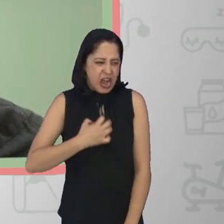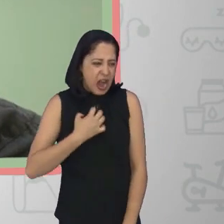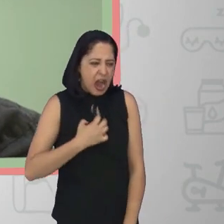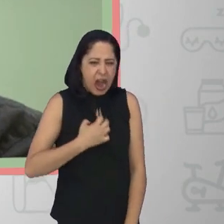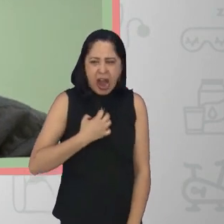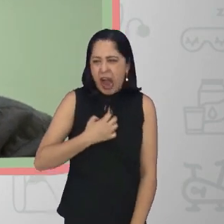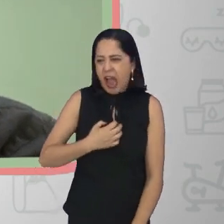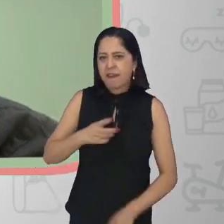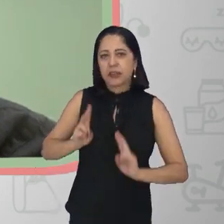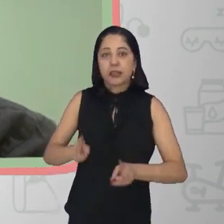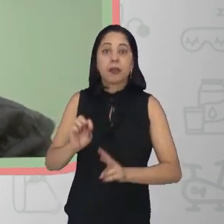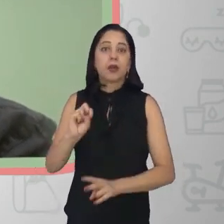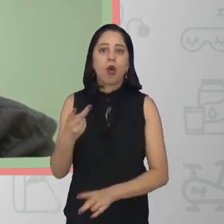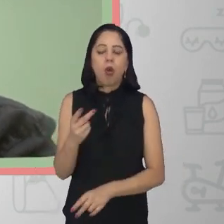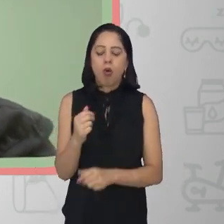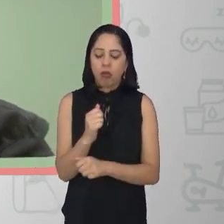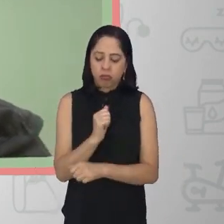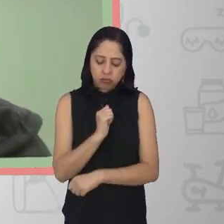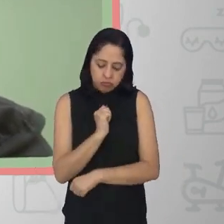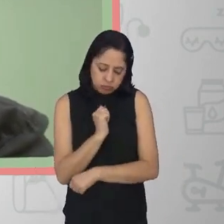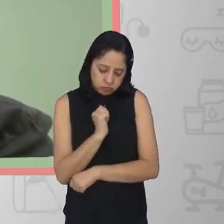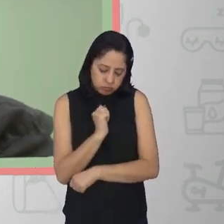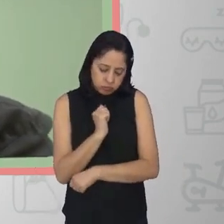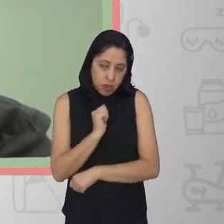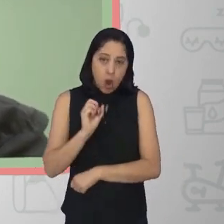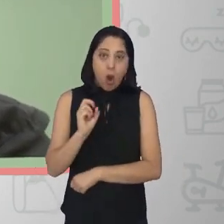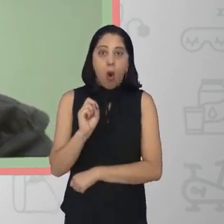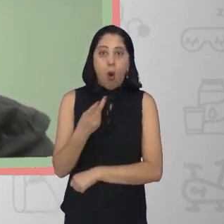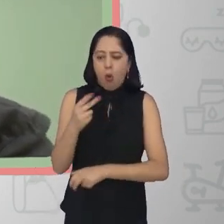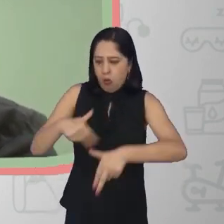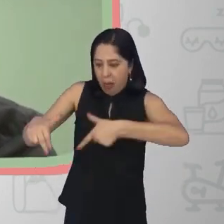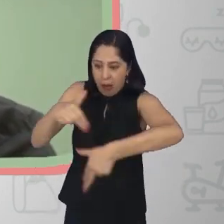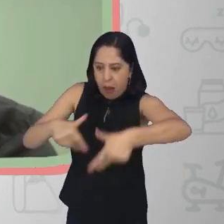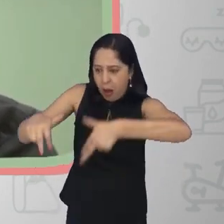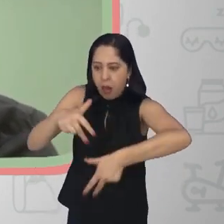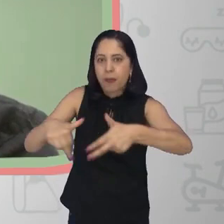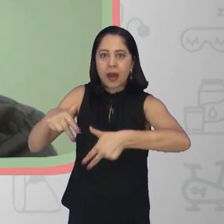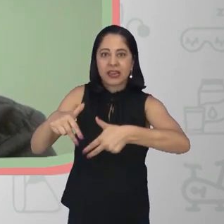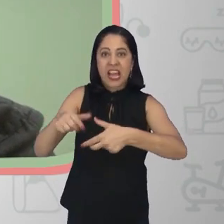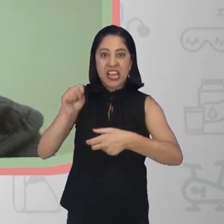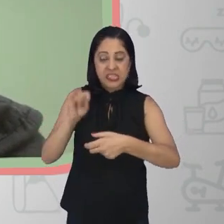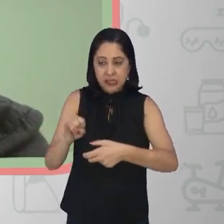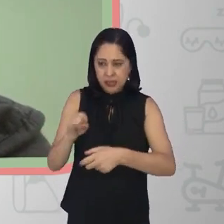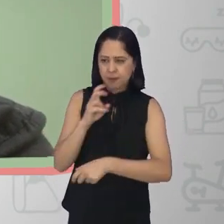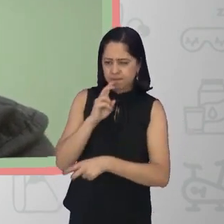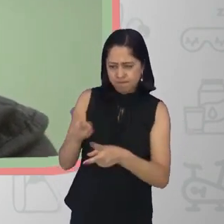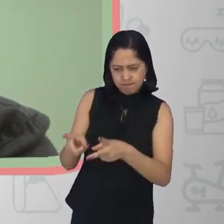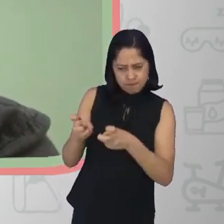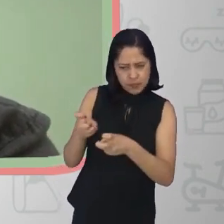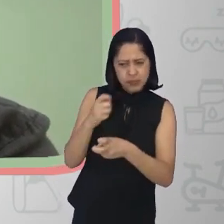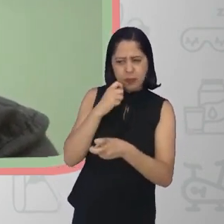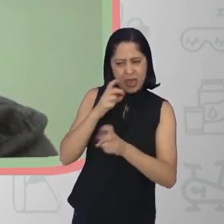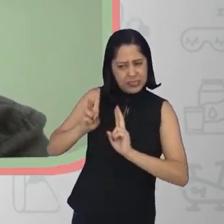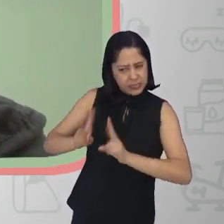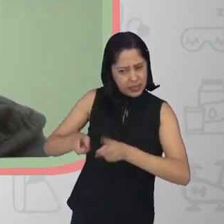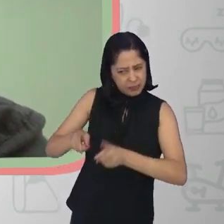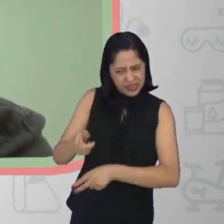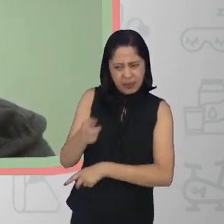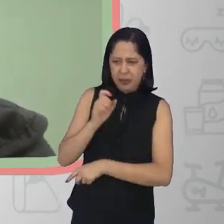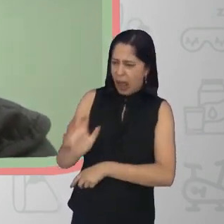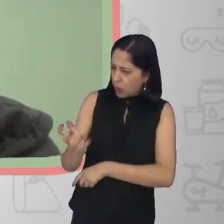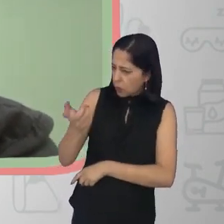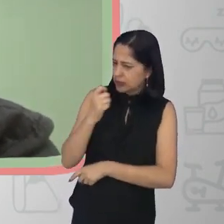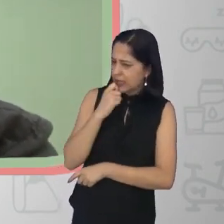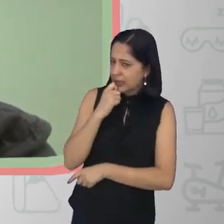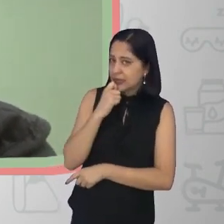criança apática, numa criança agitada, quando isso está tendo repercussão na vida da criança, na vida